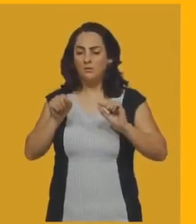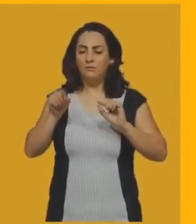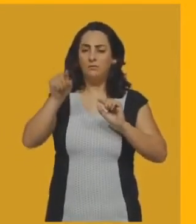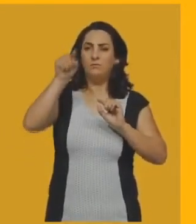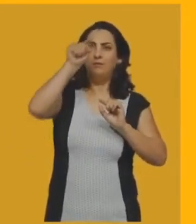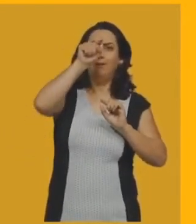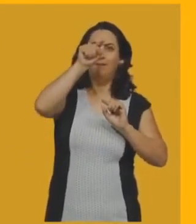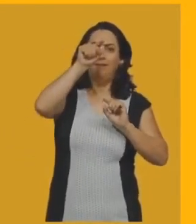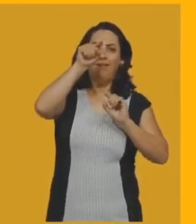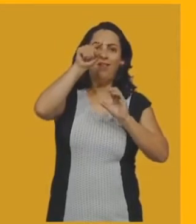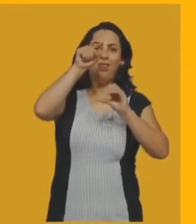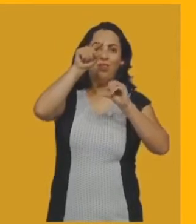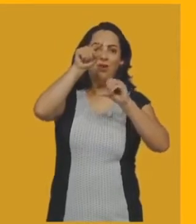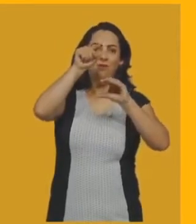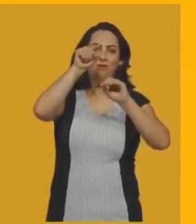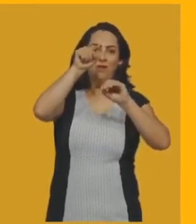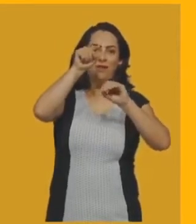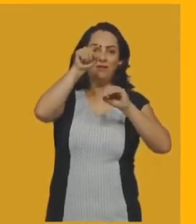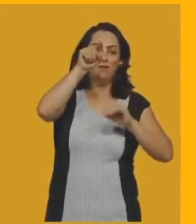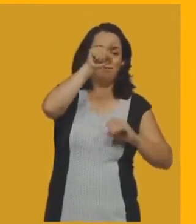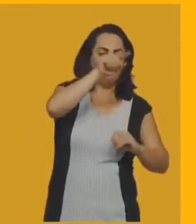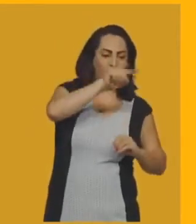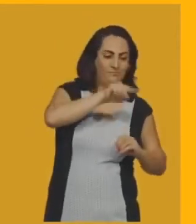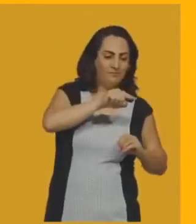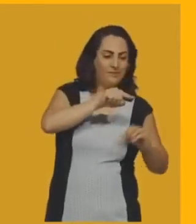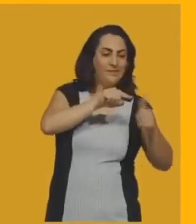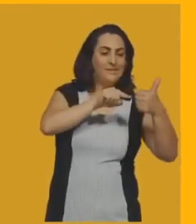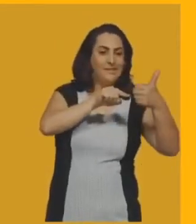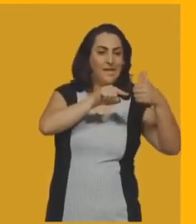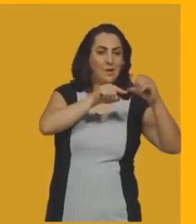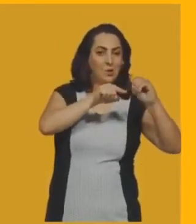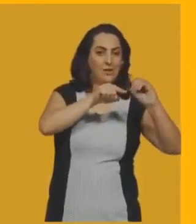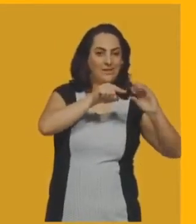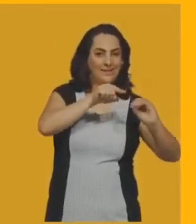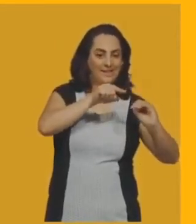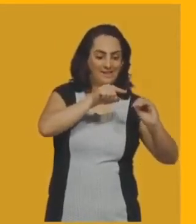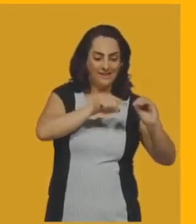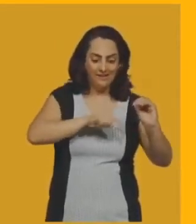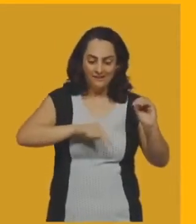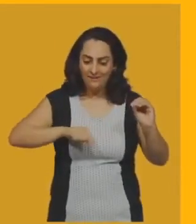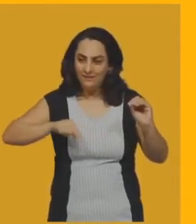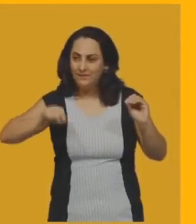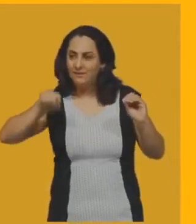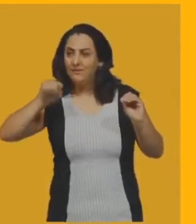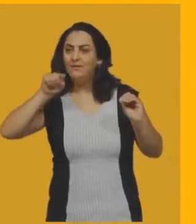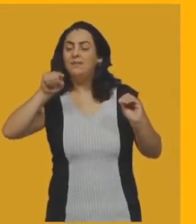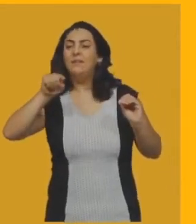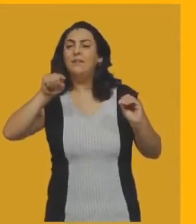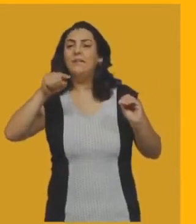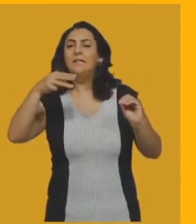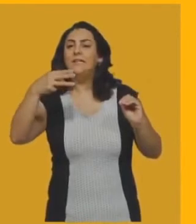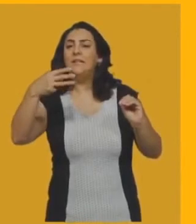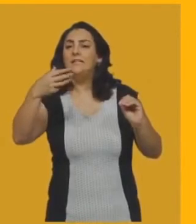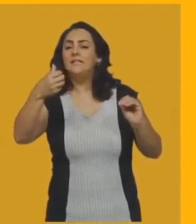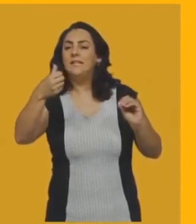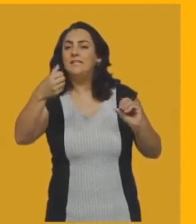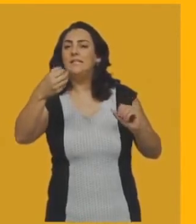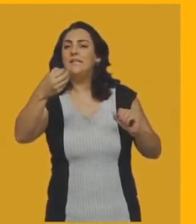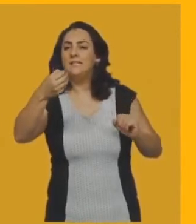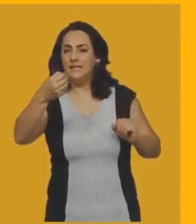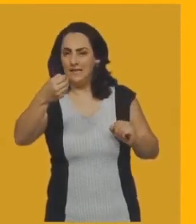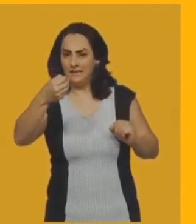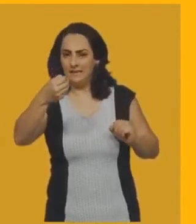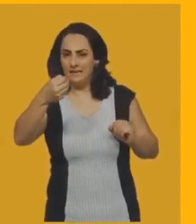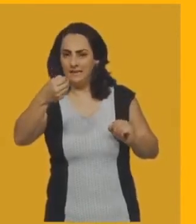-horário, vai passar pelo de 90, né, que a gente já falou, vai continuar, né, vai continuar depois do